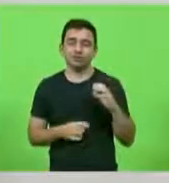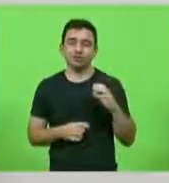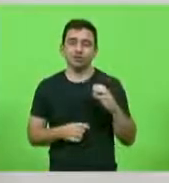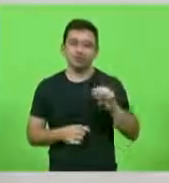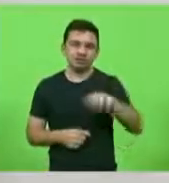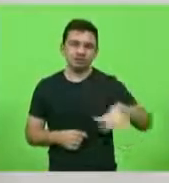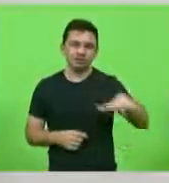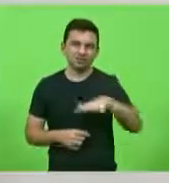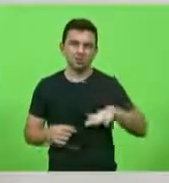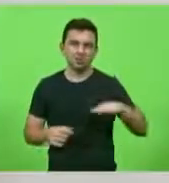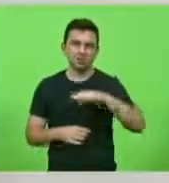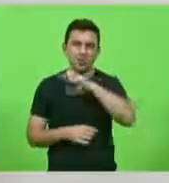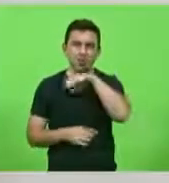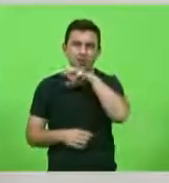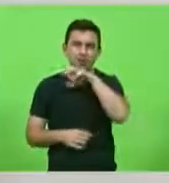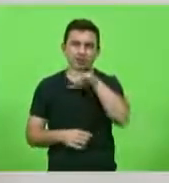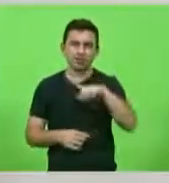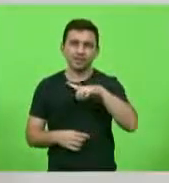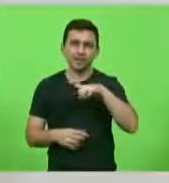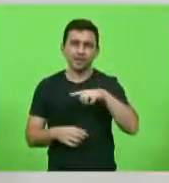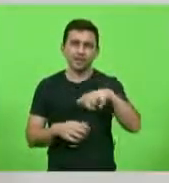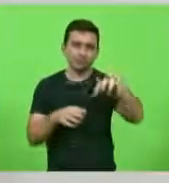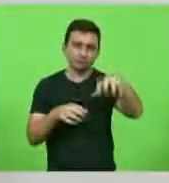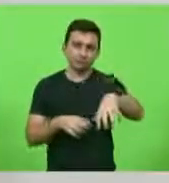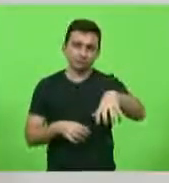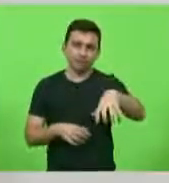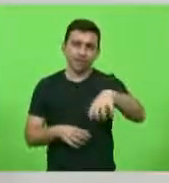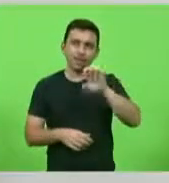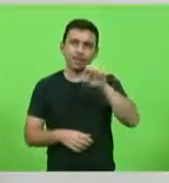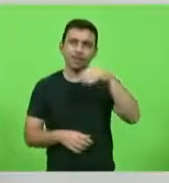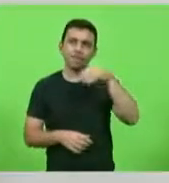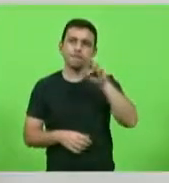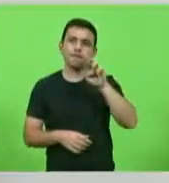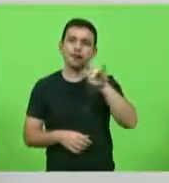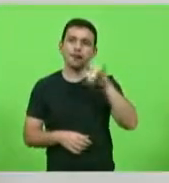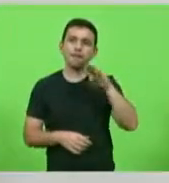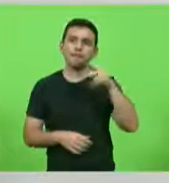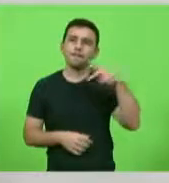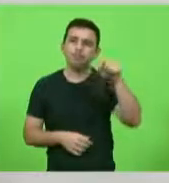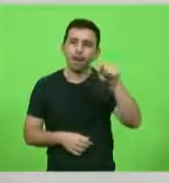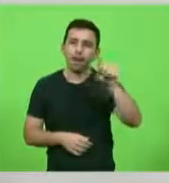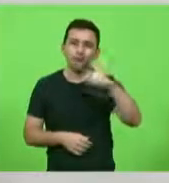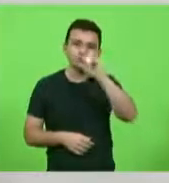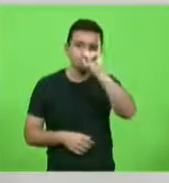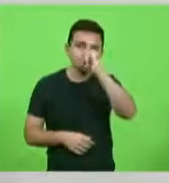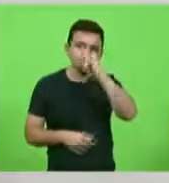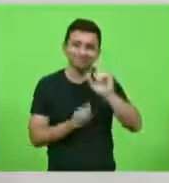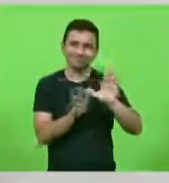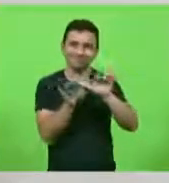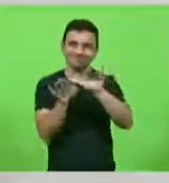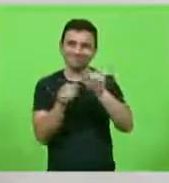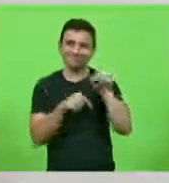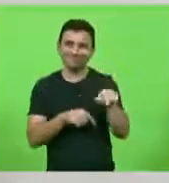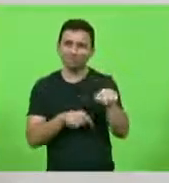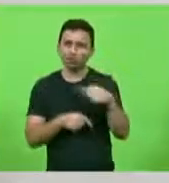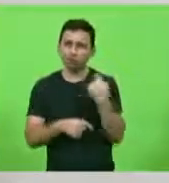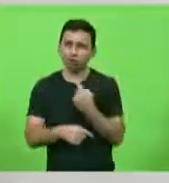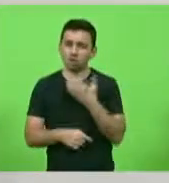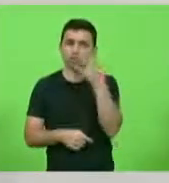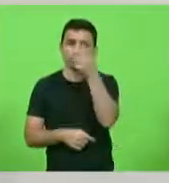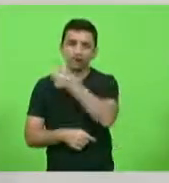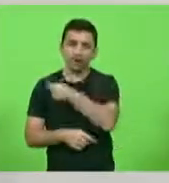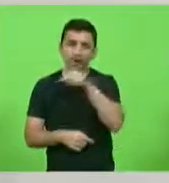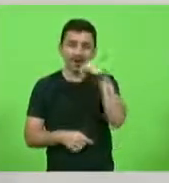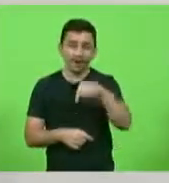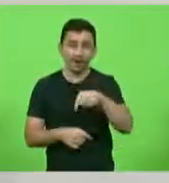de Concórdia a sede da Embrapa Suínos e Aves nós salvamos as exportações de Santa